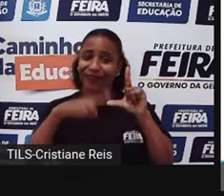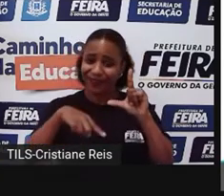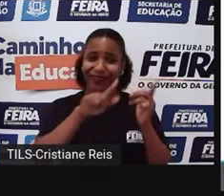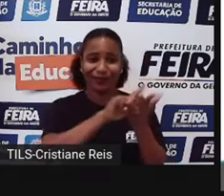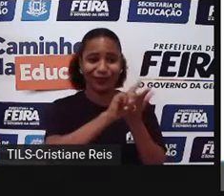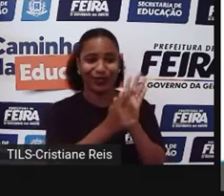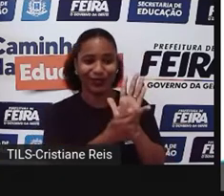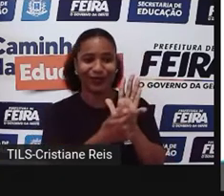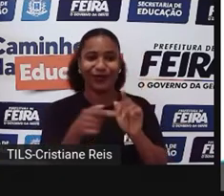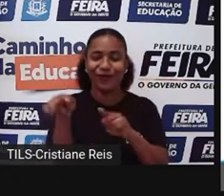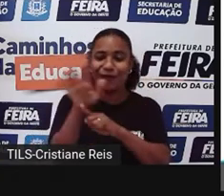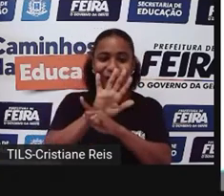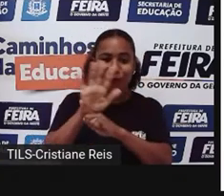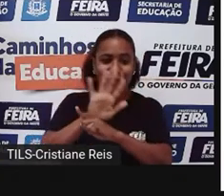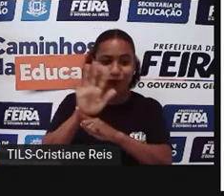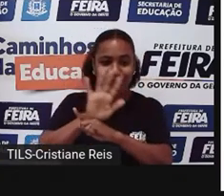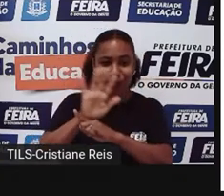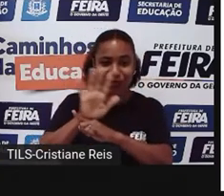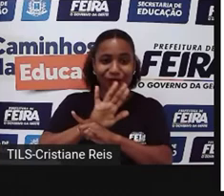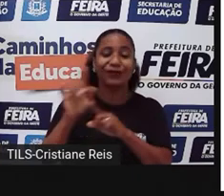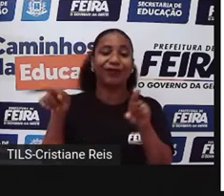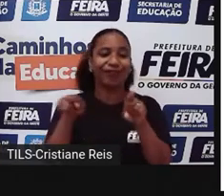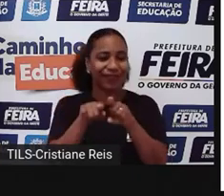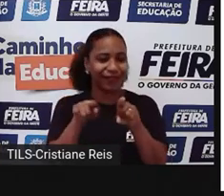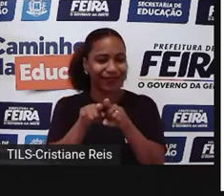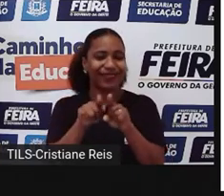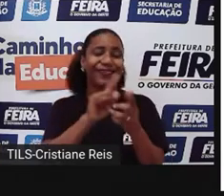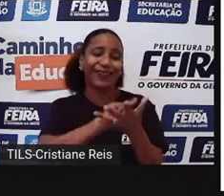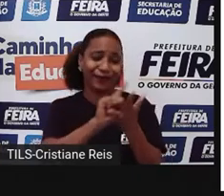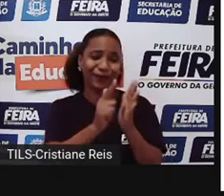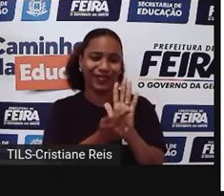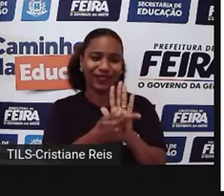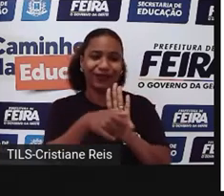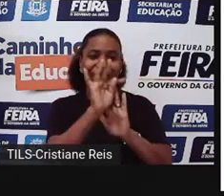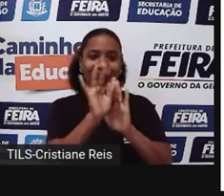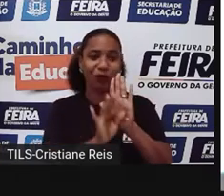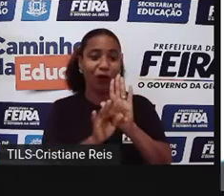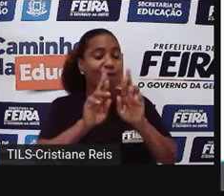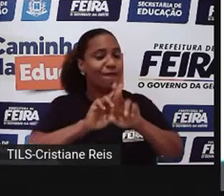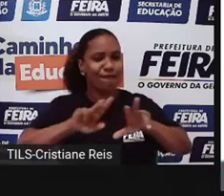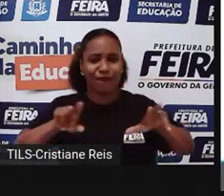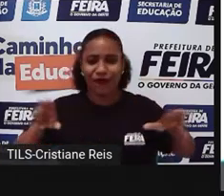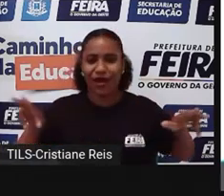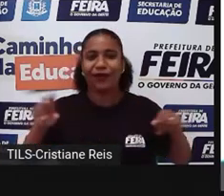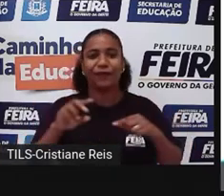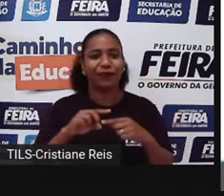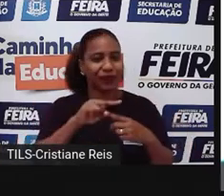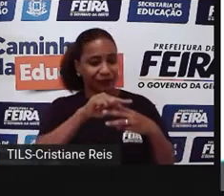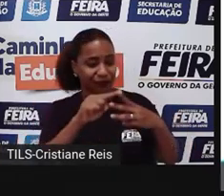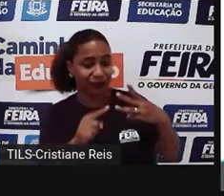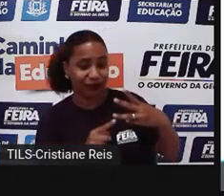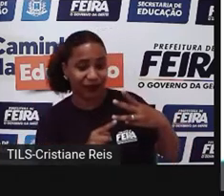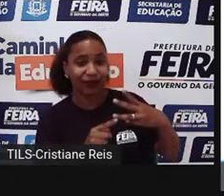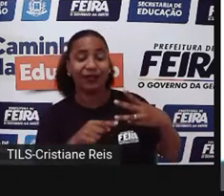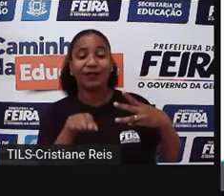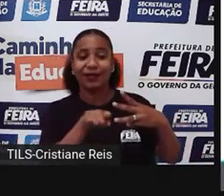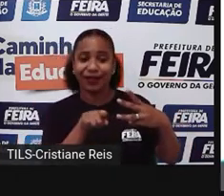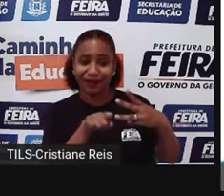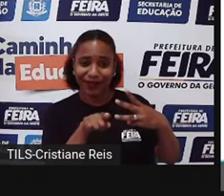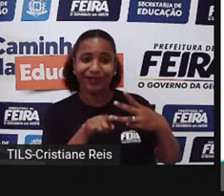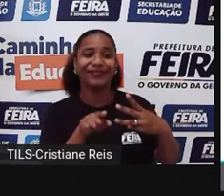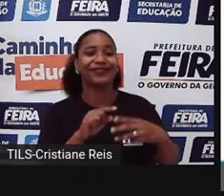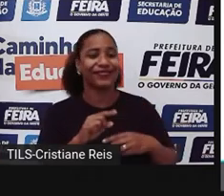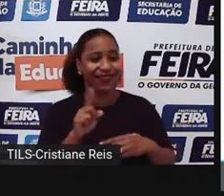É um gênero. Então, os gêneros estão aí espalhados de várias formas. Então, o mito, a lenda e a fábula são